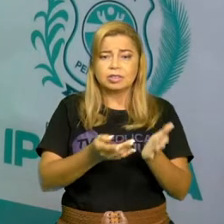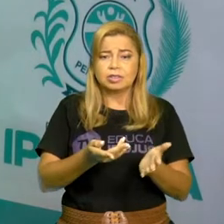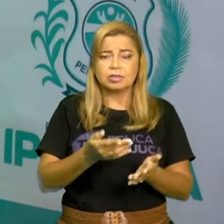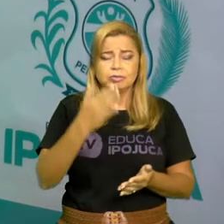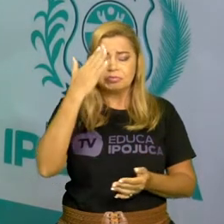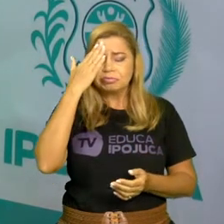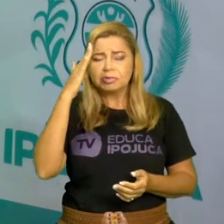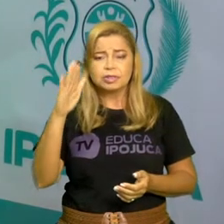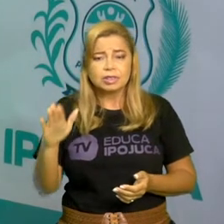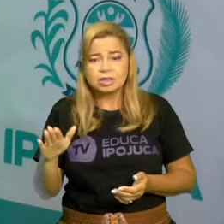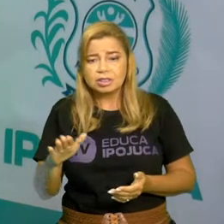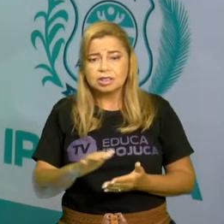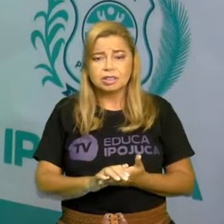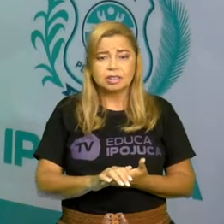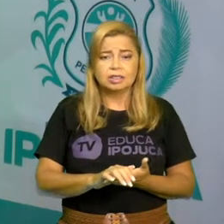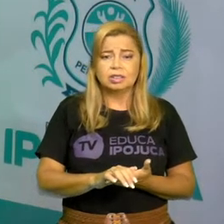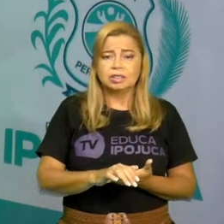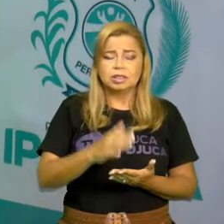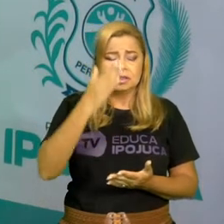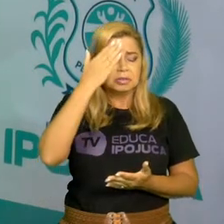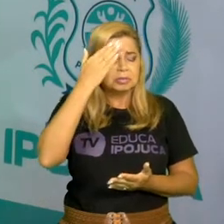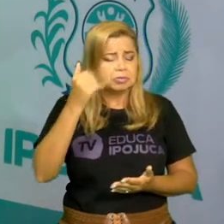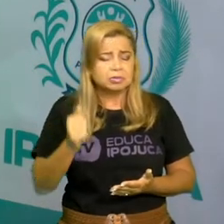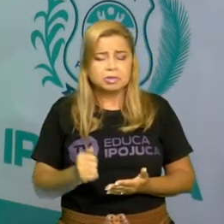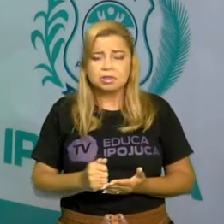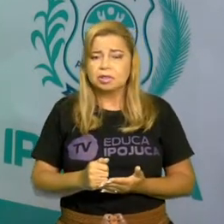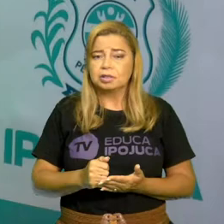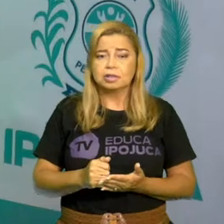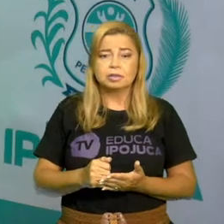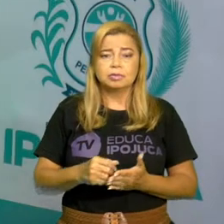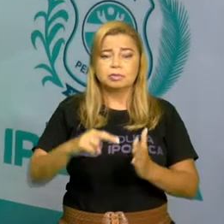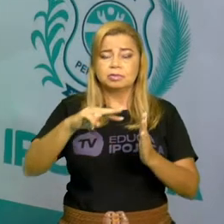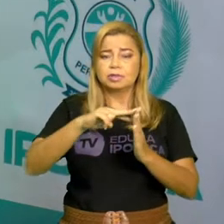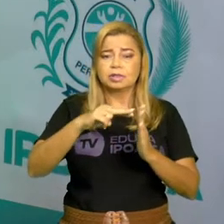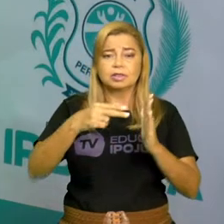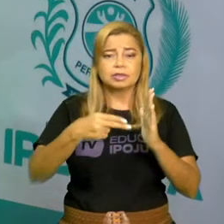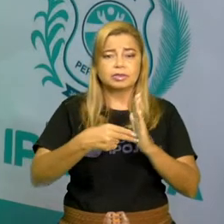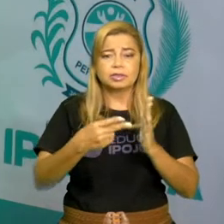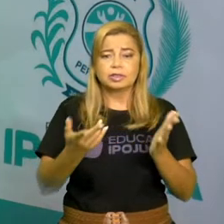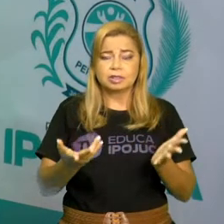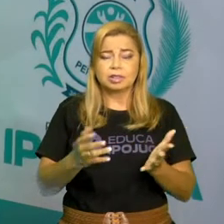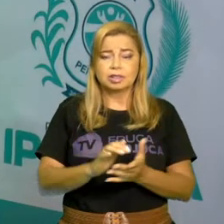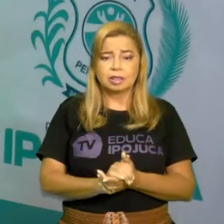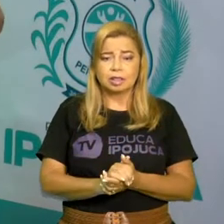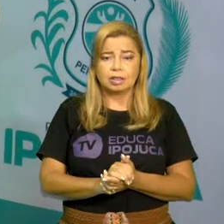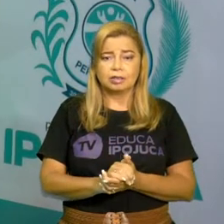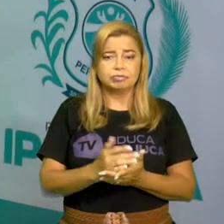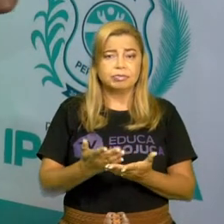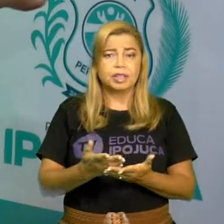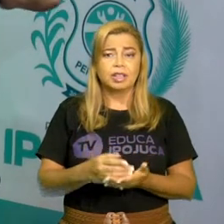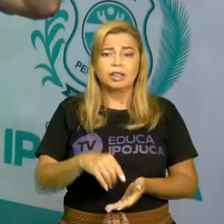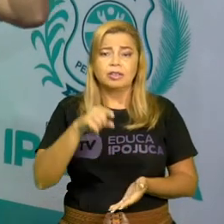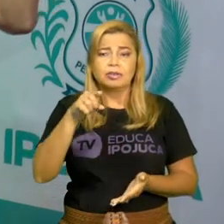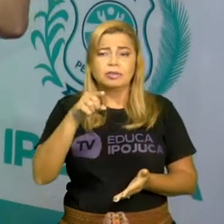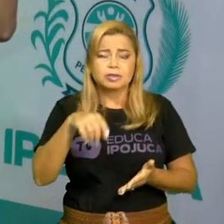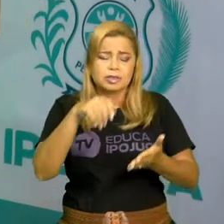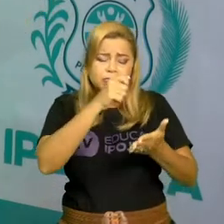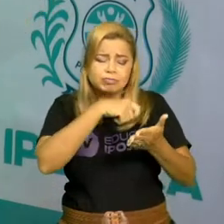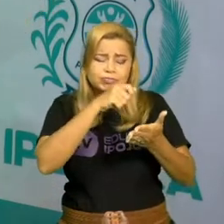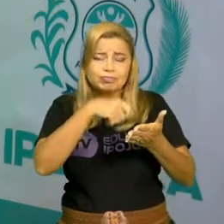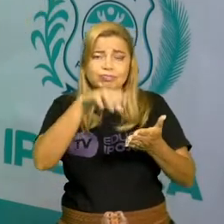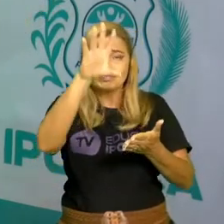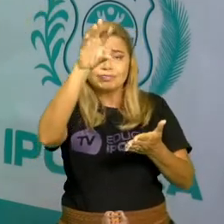encontramos o significado. Por quê? Porque a professora manda você copiar um texto, aí você vai criando aquele